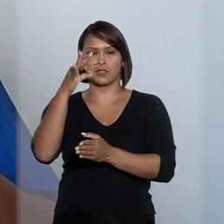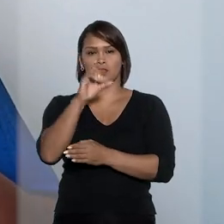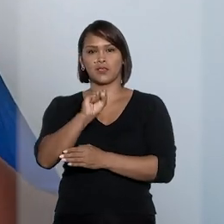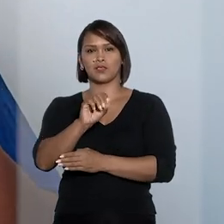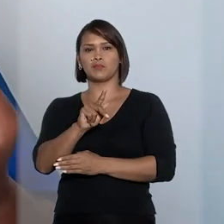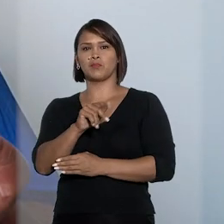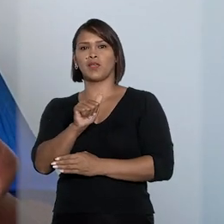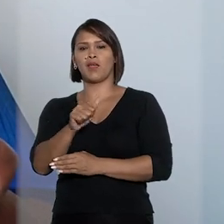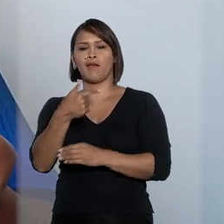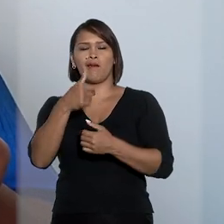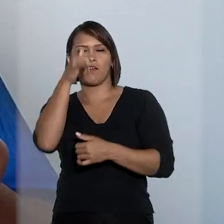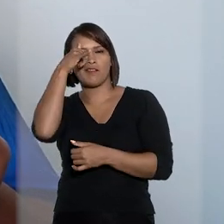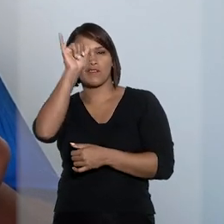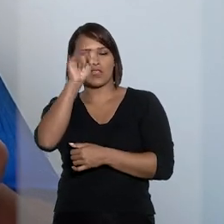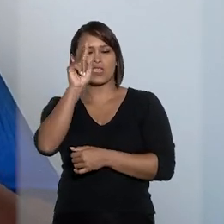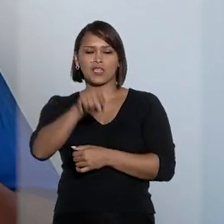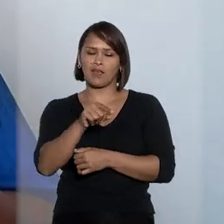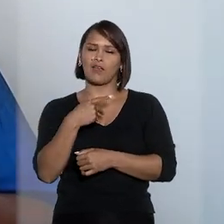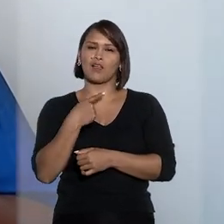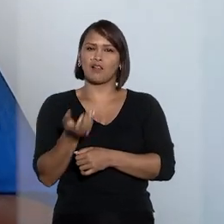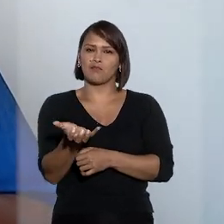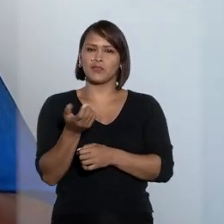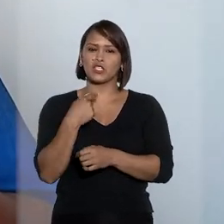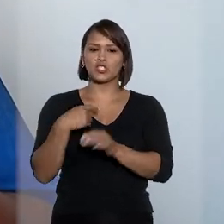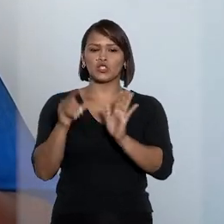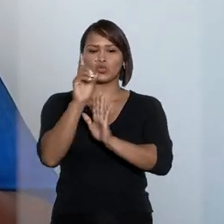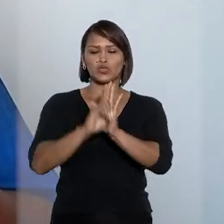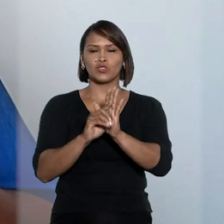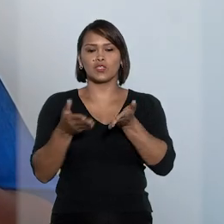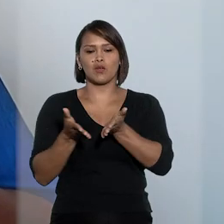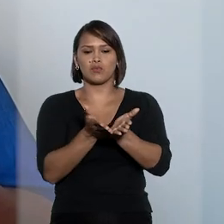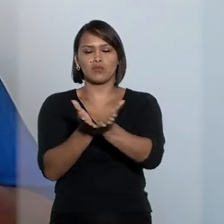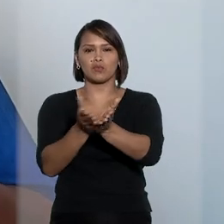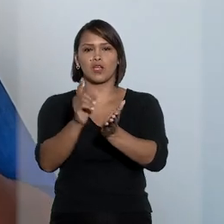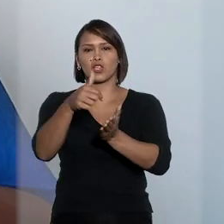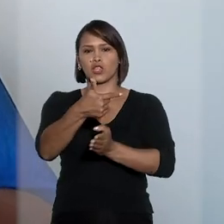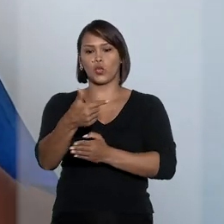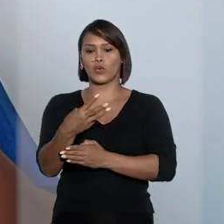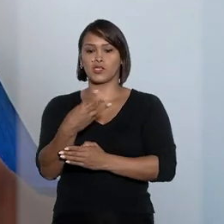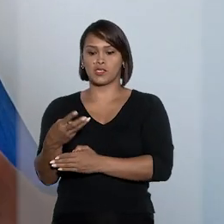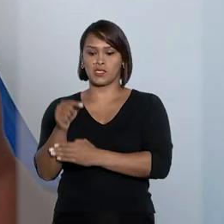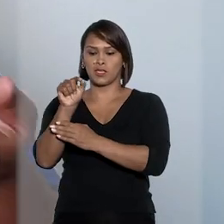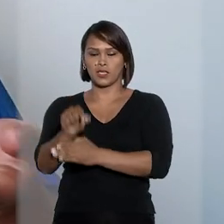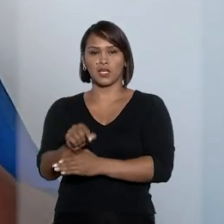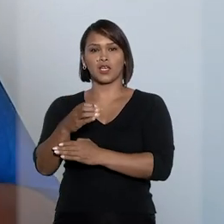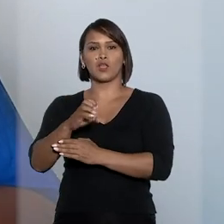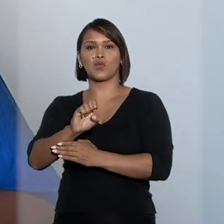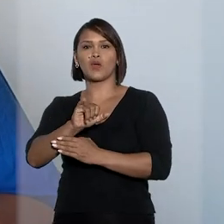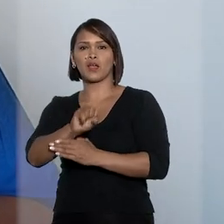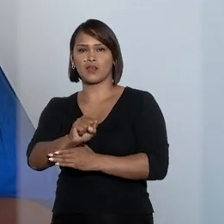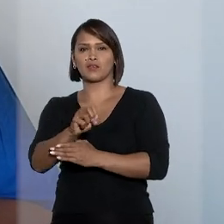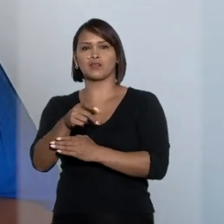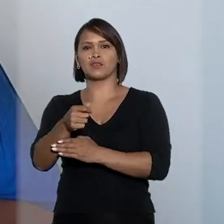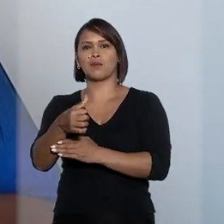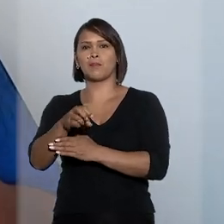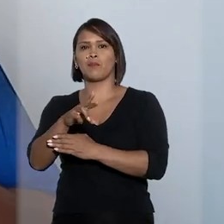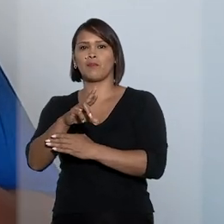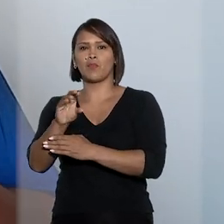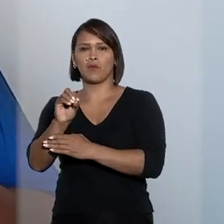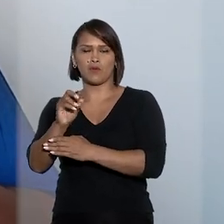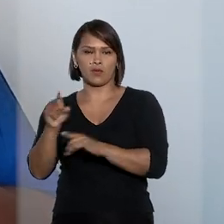SPA, a fim de evitar que elas fossem preteridas no direito de atracação nos berços 2 e 3 no Cais do Sabó.